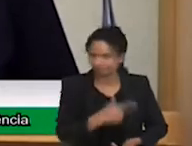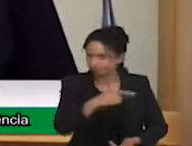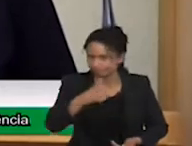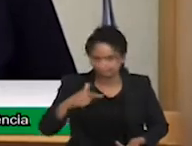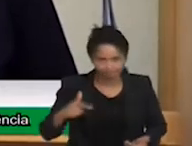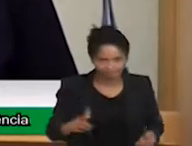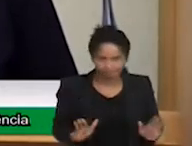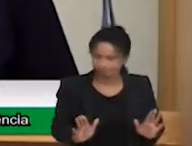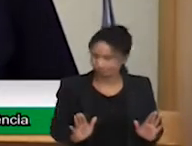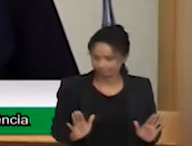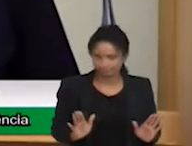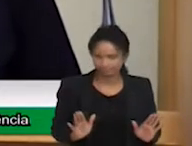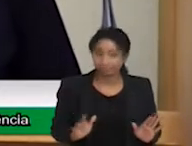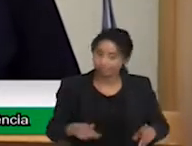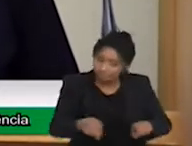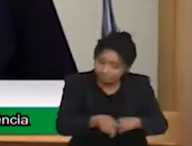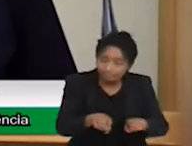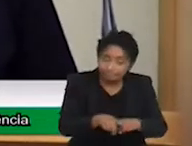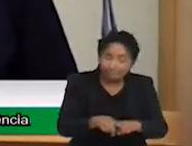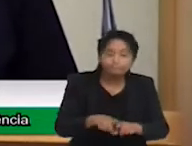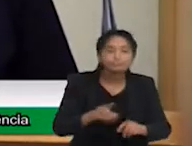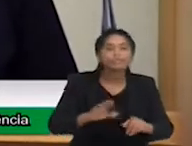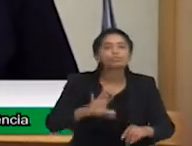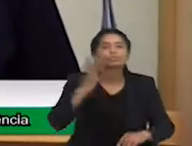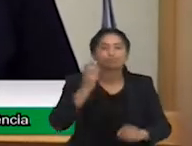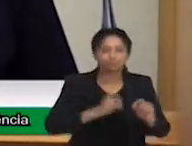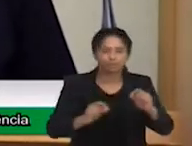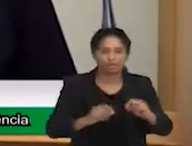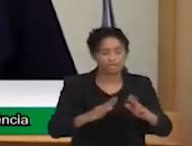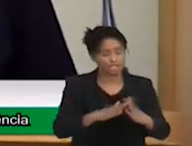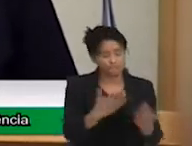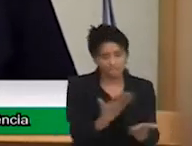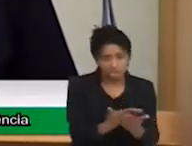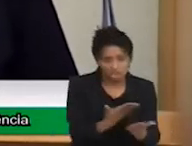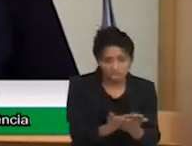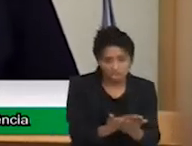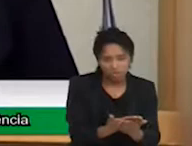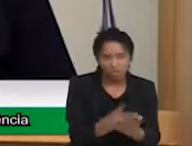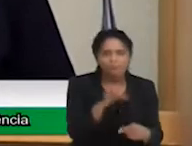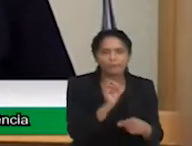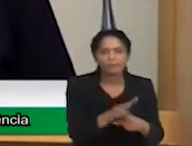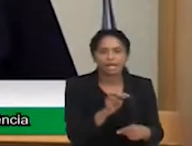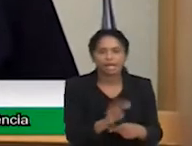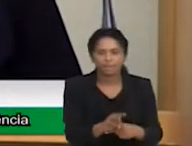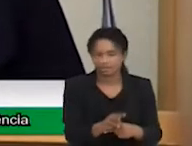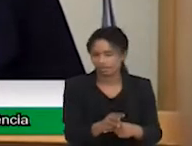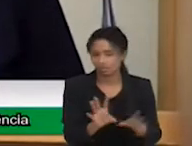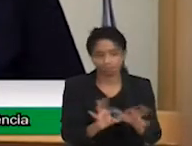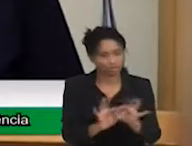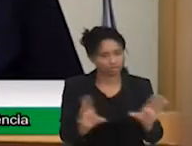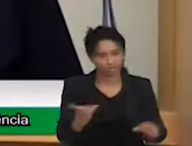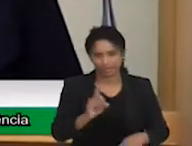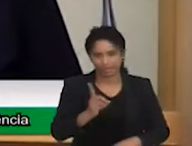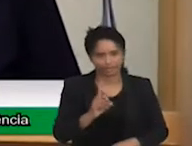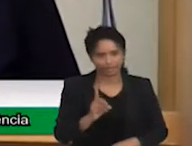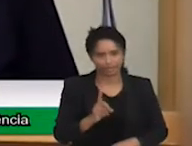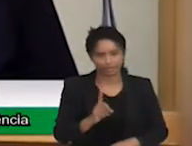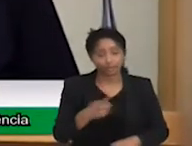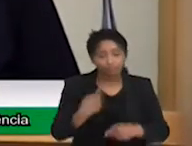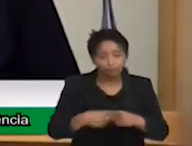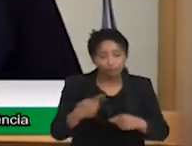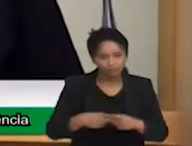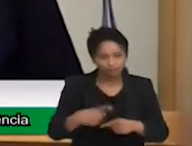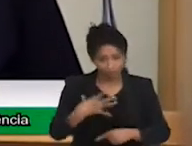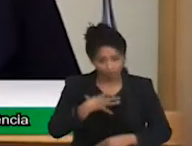existem escolas que negam matrícula, negam diálogo, atendimento e que deixam claro que os nossos filhos são